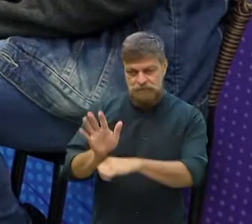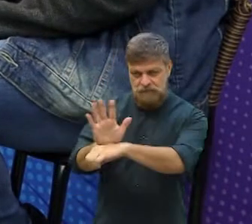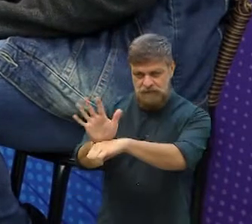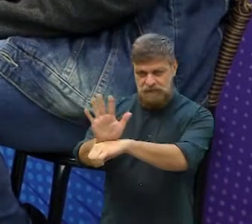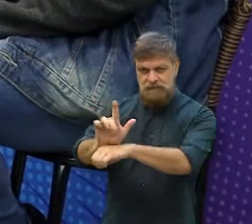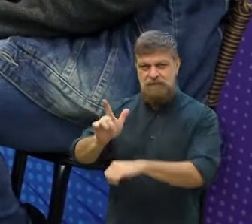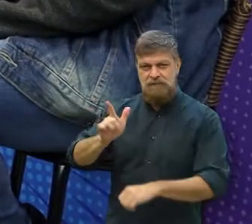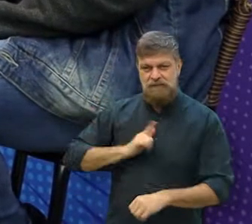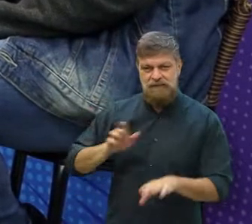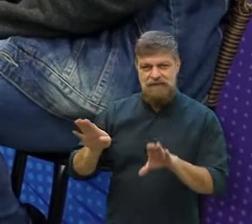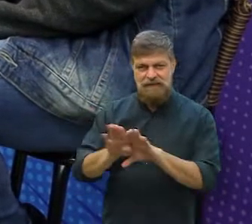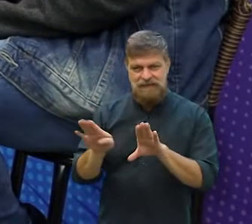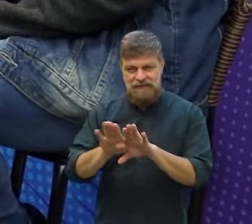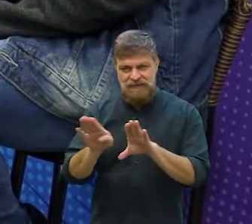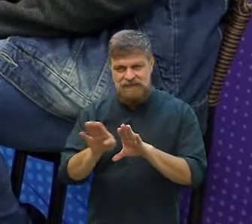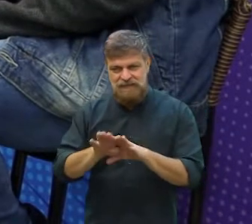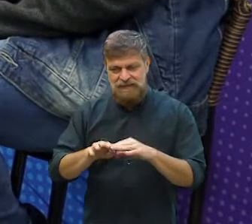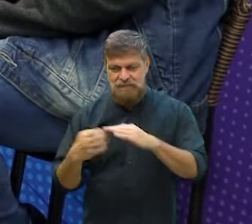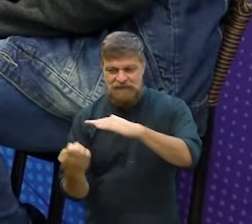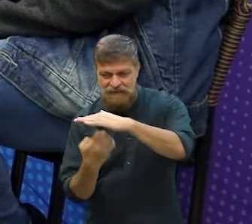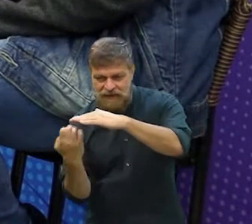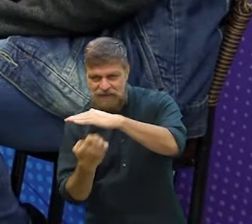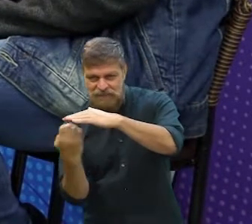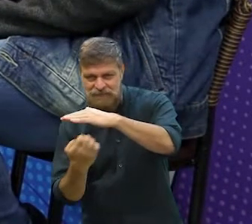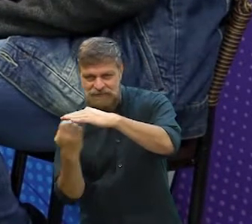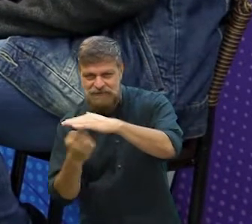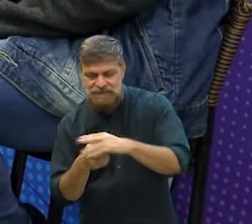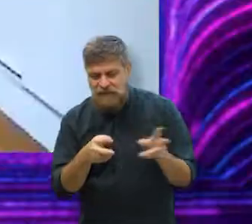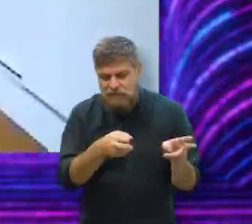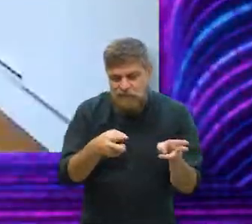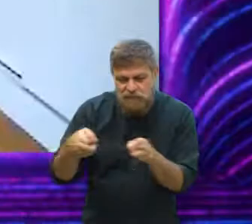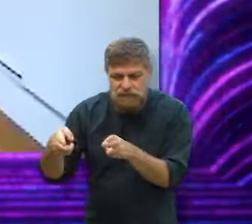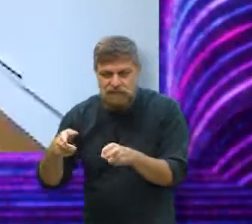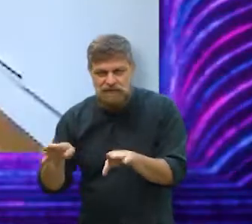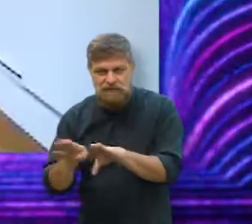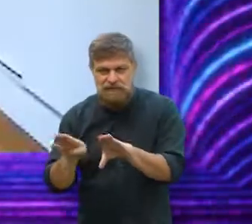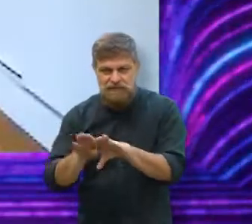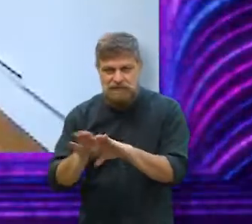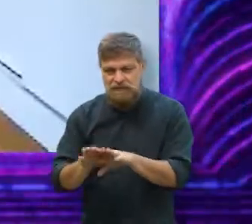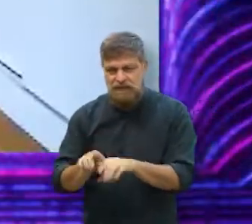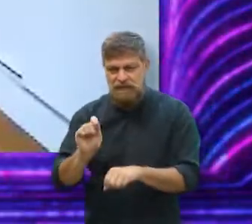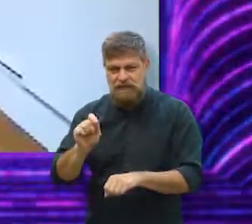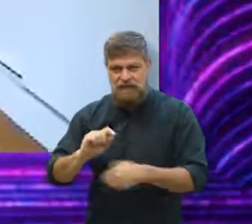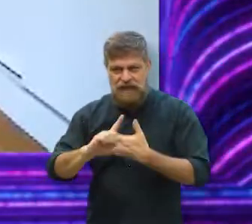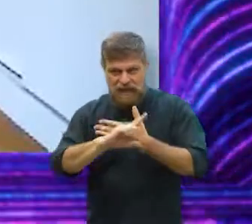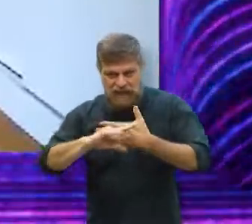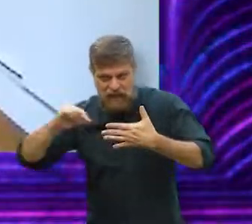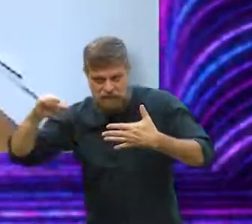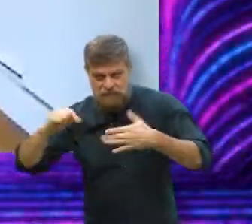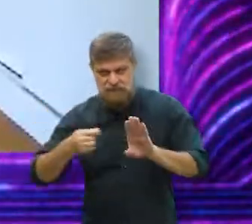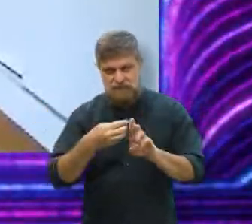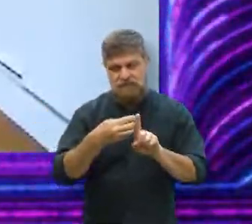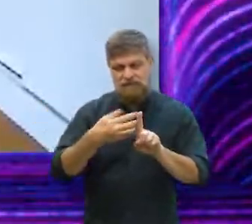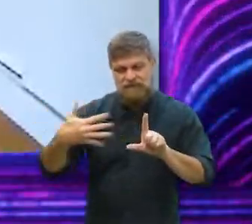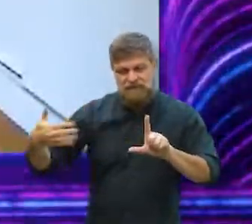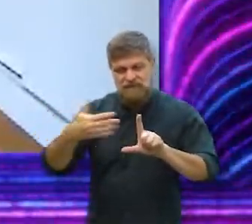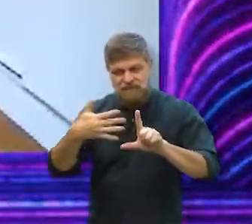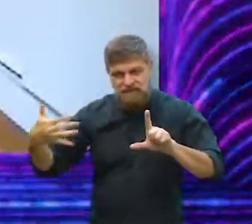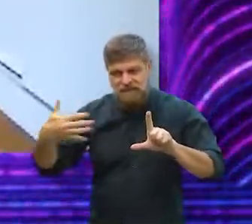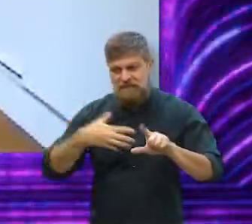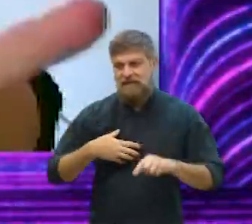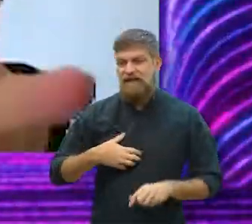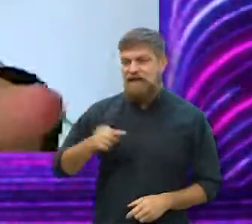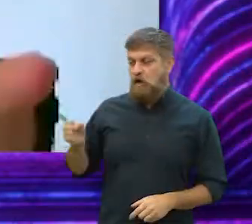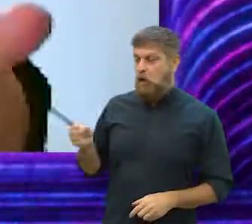o cinema também tem essas questões da indústria, né? Hoje em dia, as produtoras e os players, Amazon, Netflix, essas coisas, eles querem